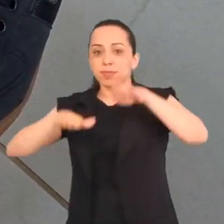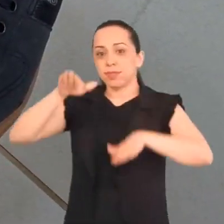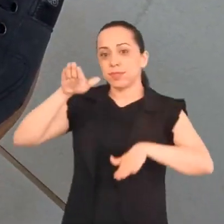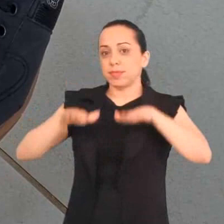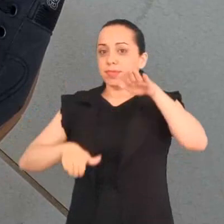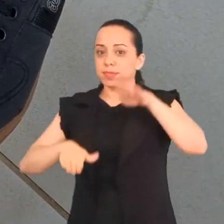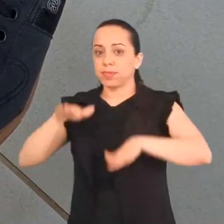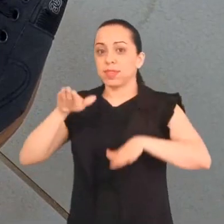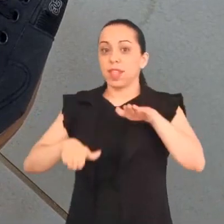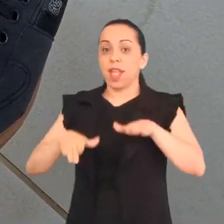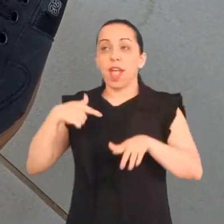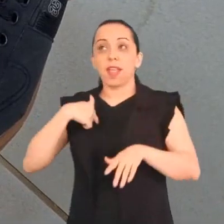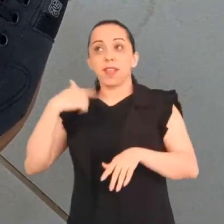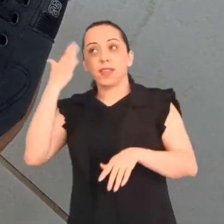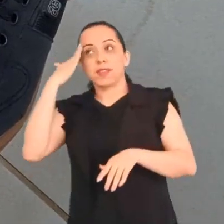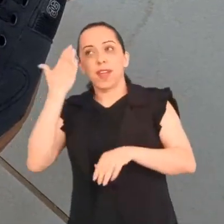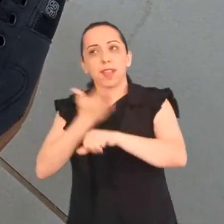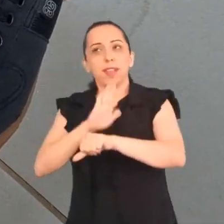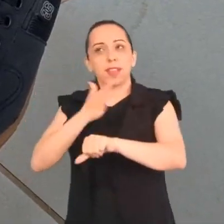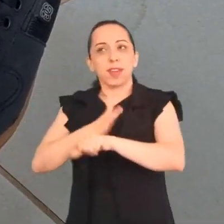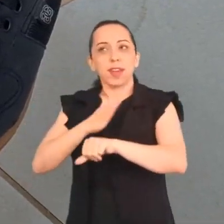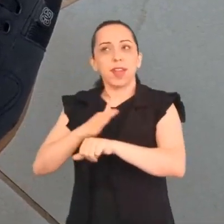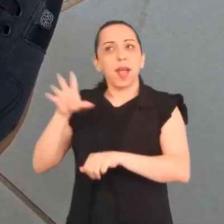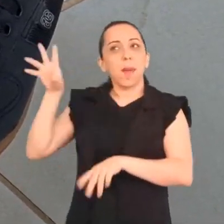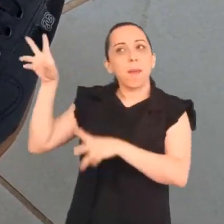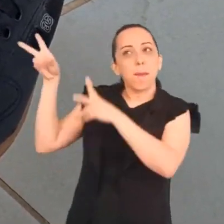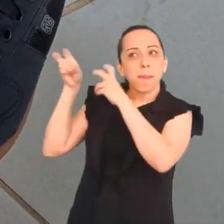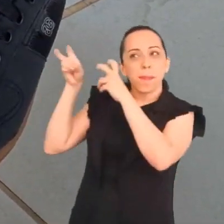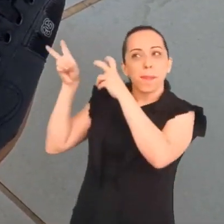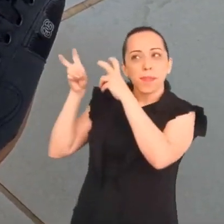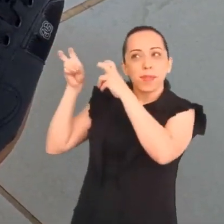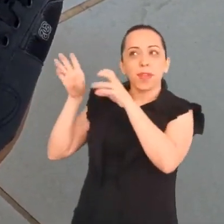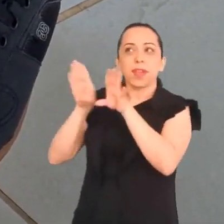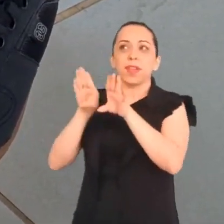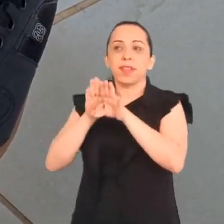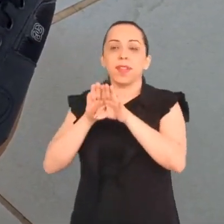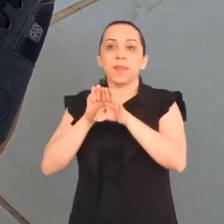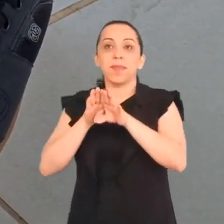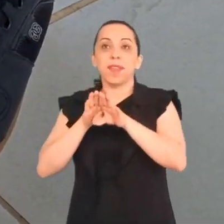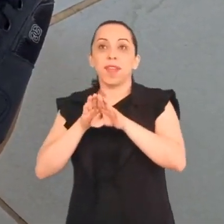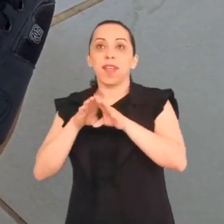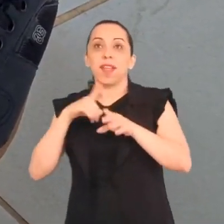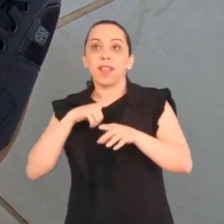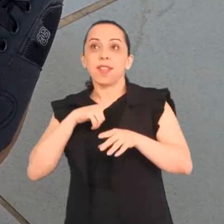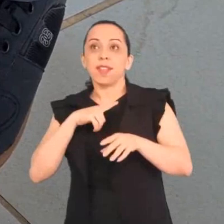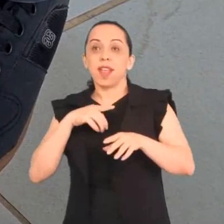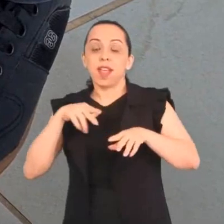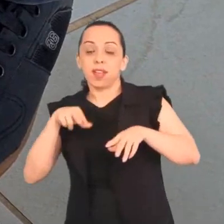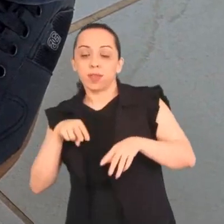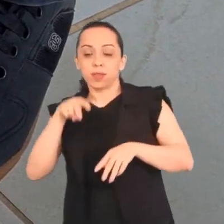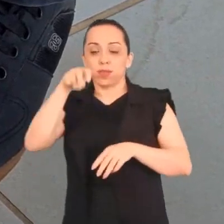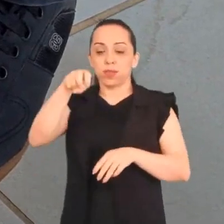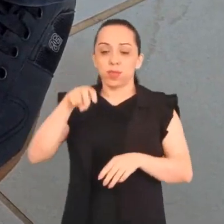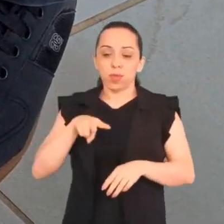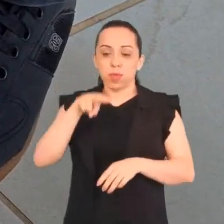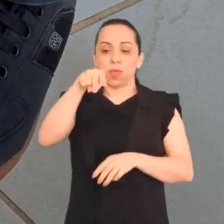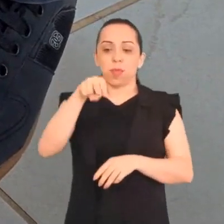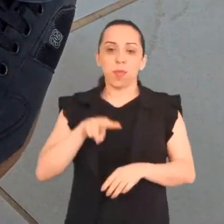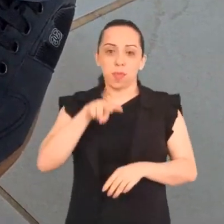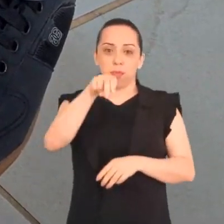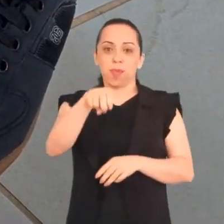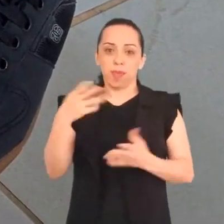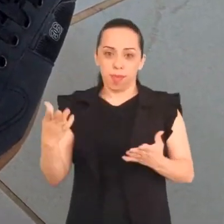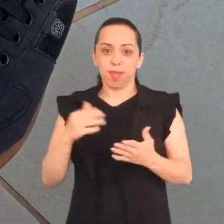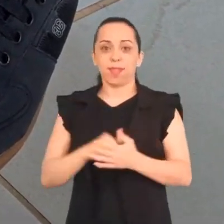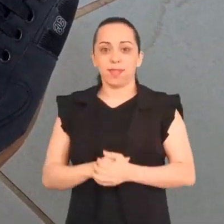fazê-lo de forma alternada. Assim, você vai treinar não só os seus conhecimentos, como também